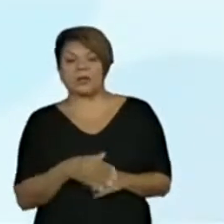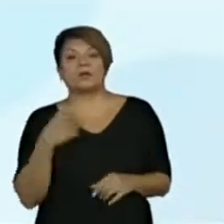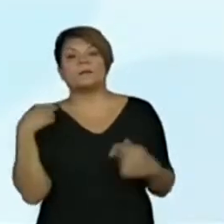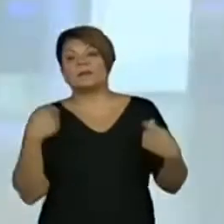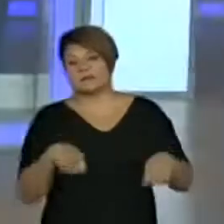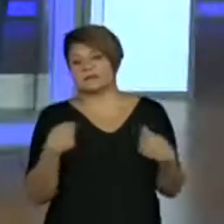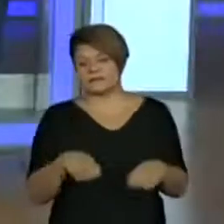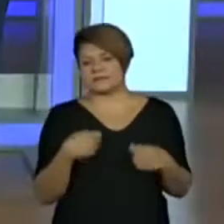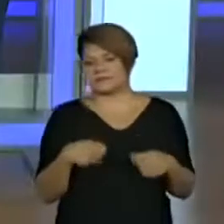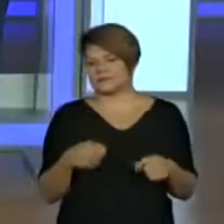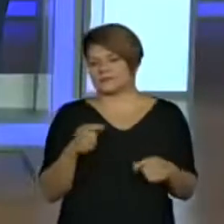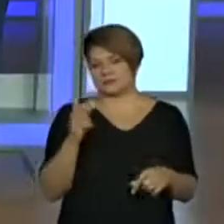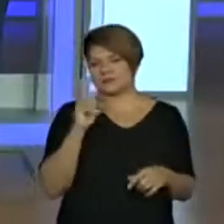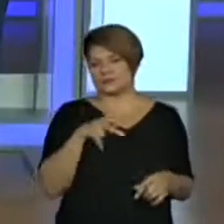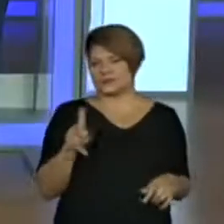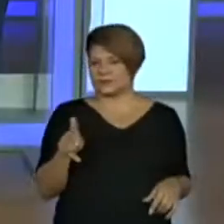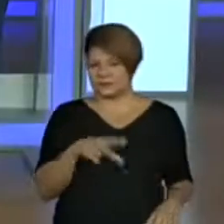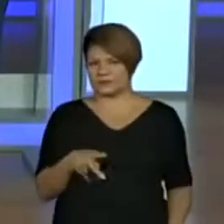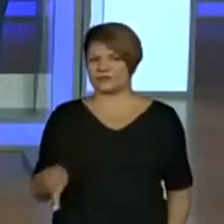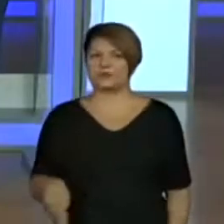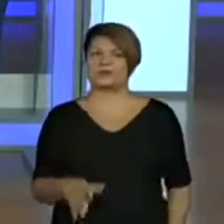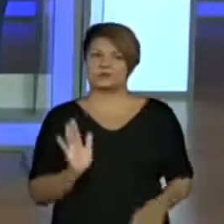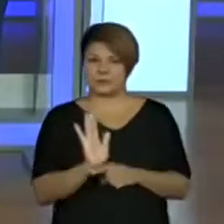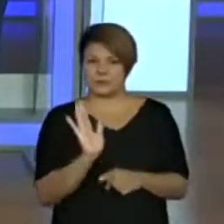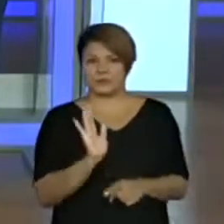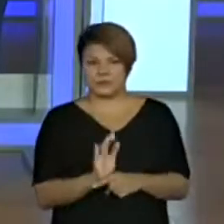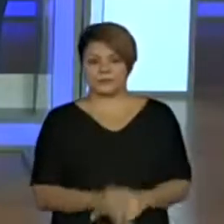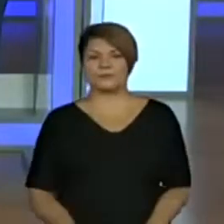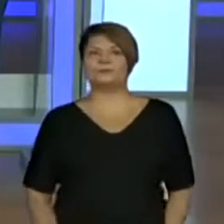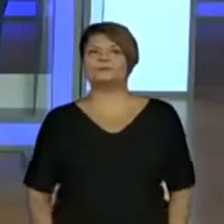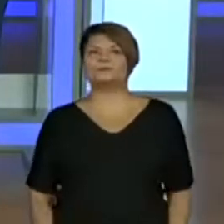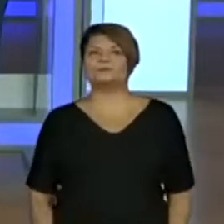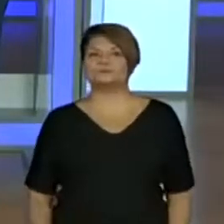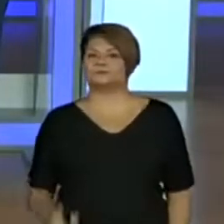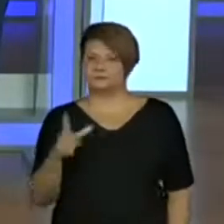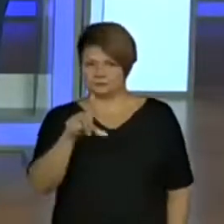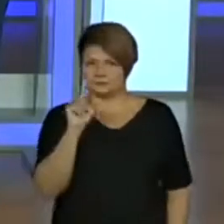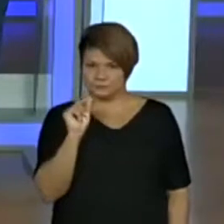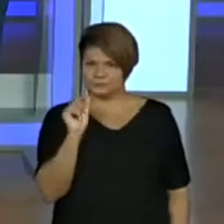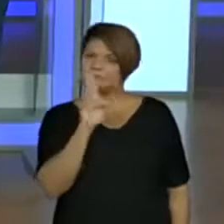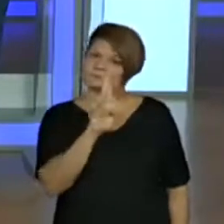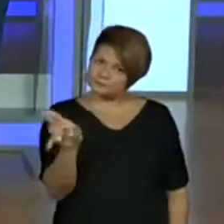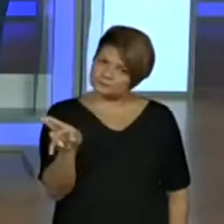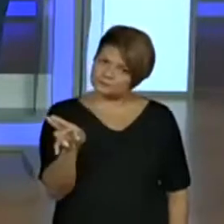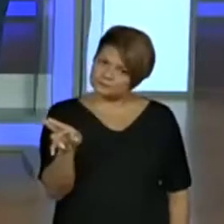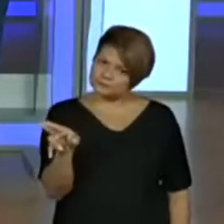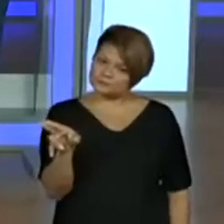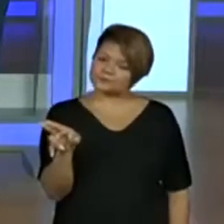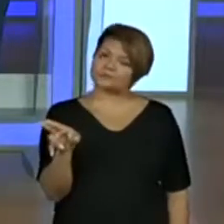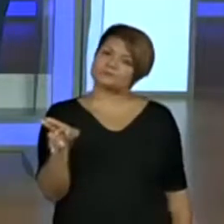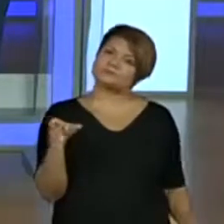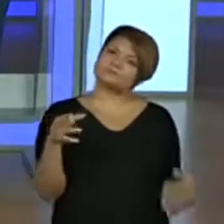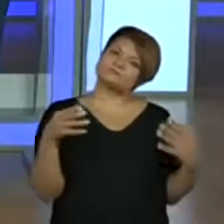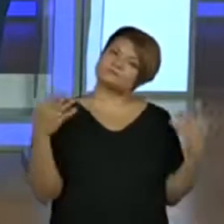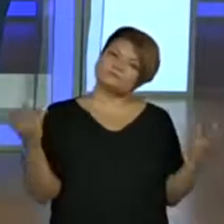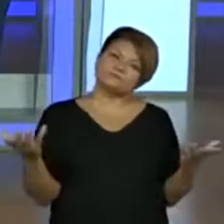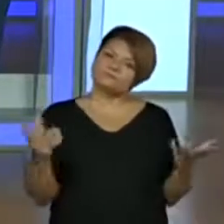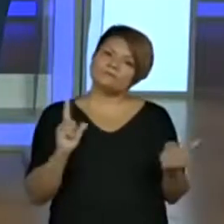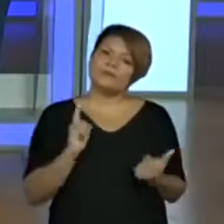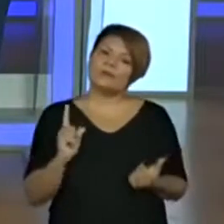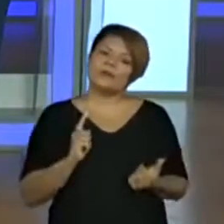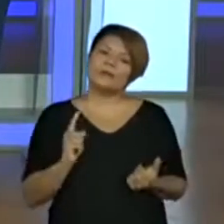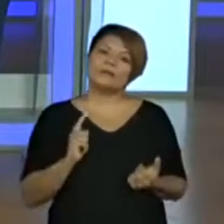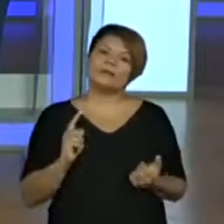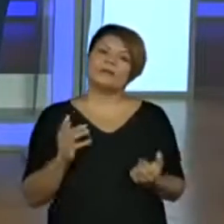né? A gente vai sempre pedir o apoio dos professores. Vamos escolher um nome que seja, que tenha